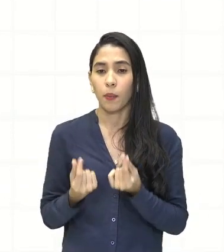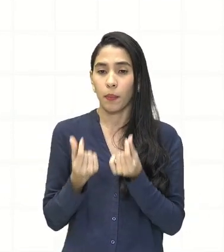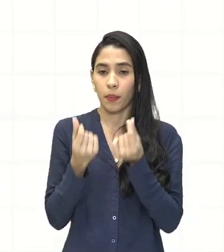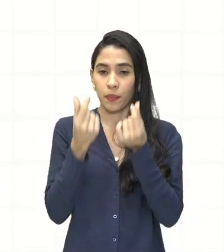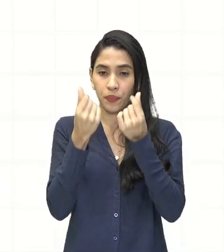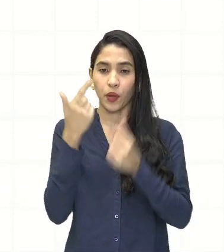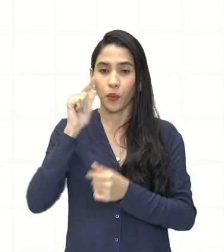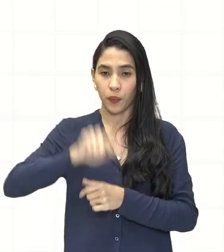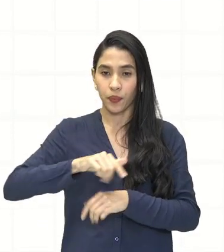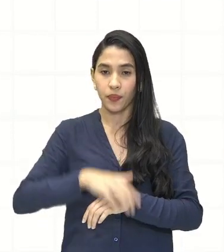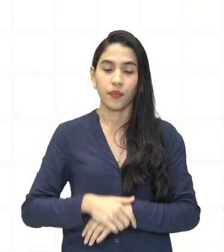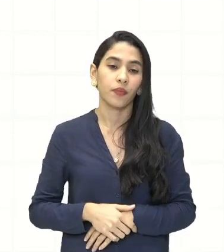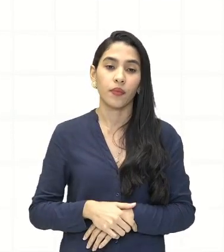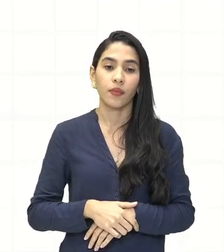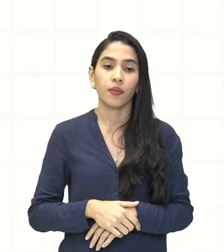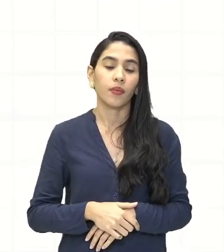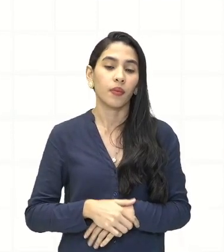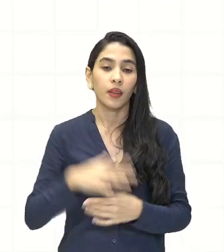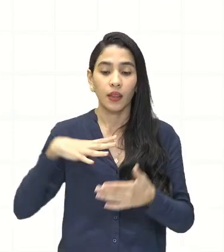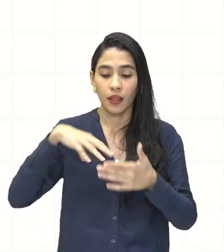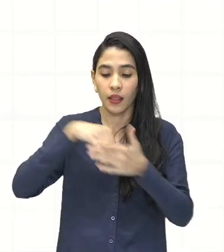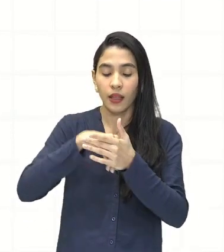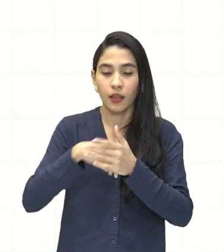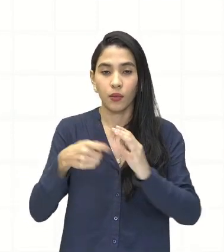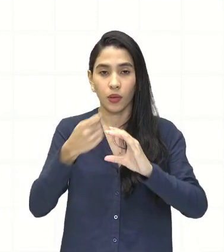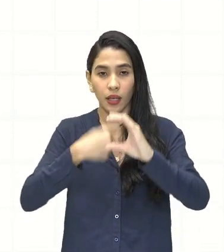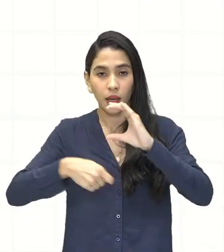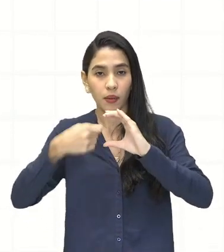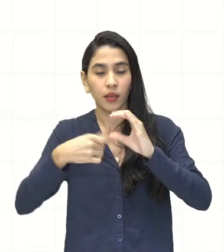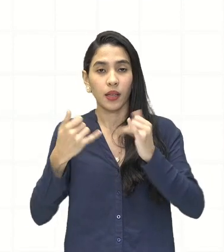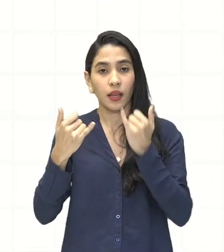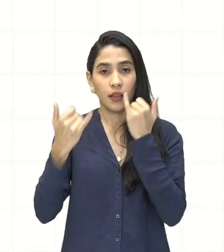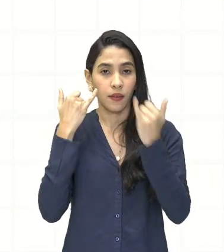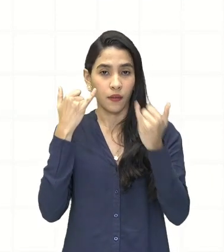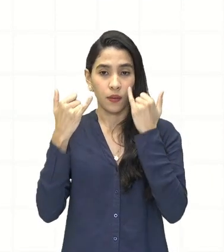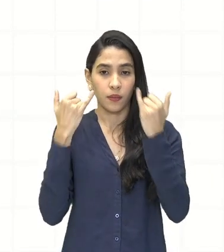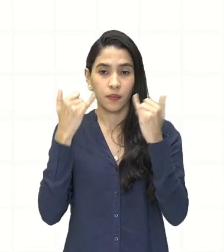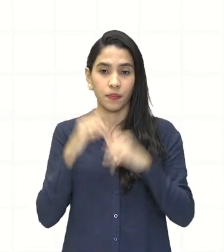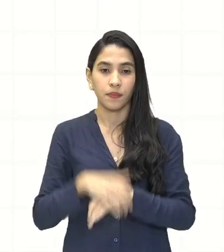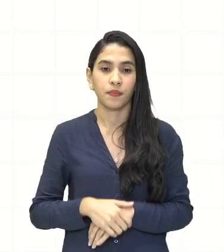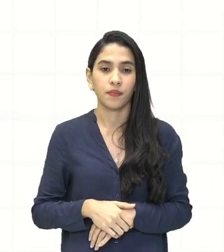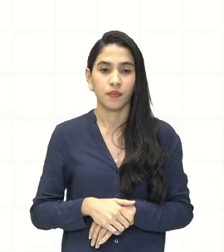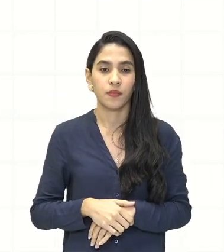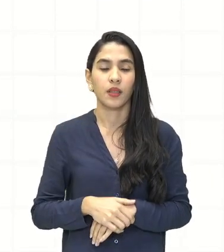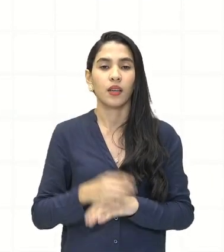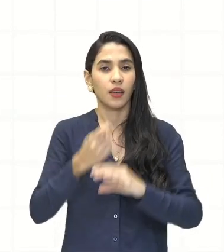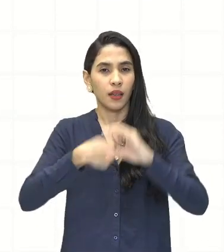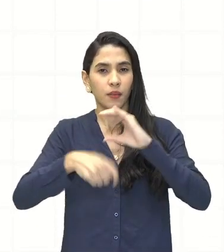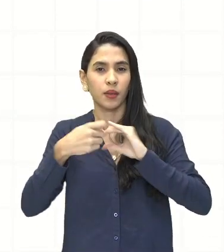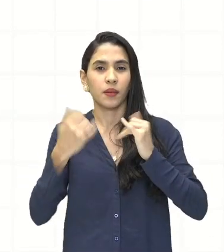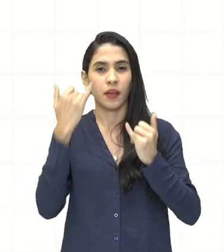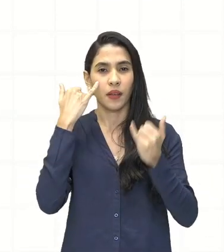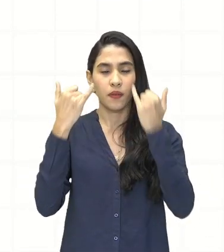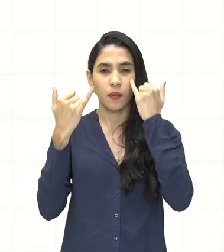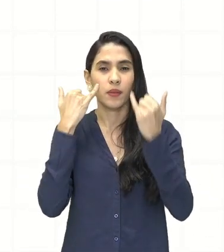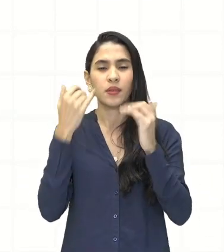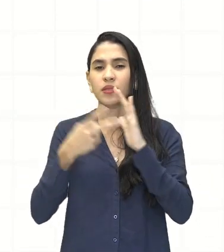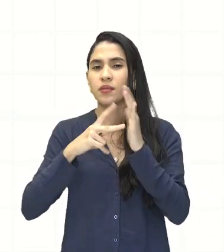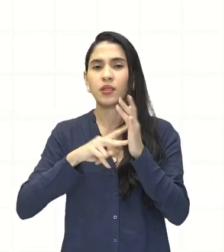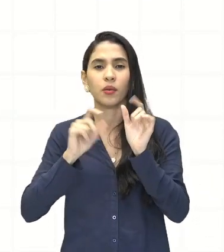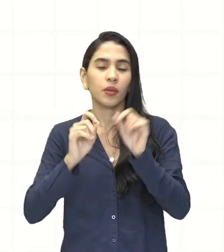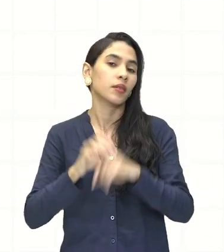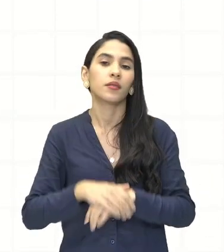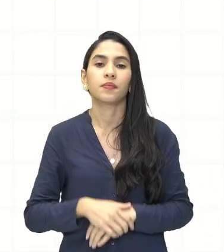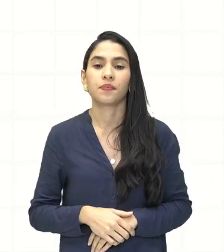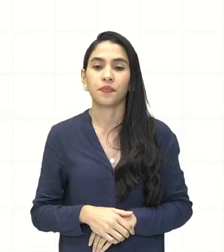Estamos inseridos no capitalismo informacional. Quando se fala desse capitalismo informacional, nós temos que